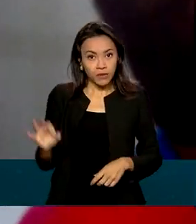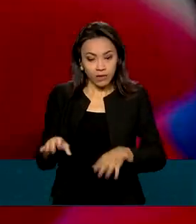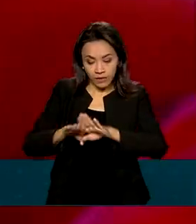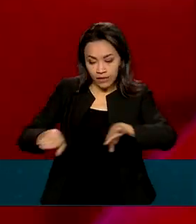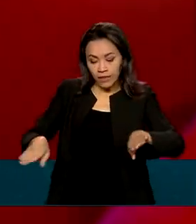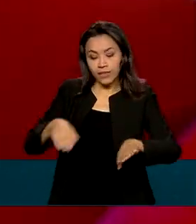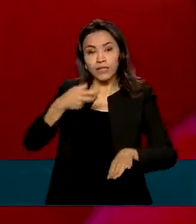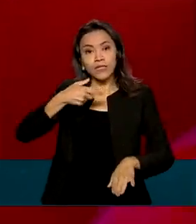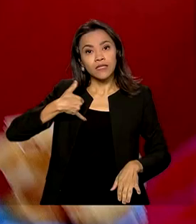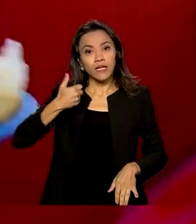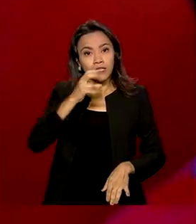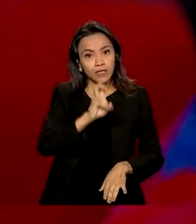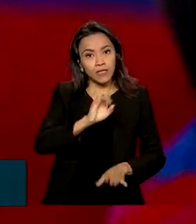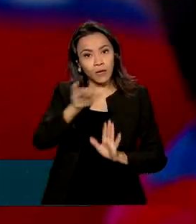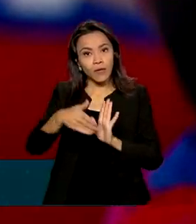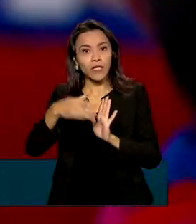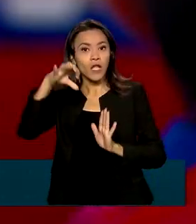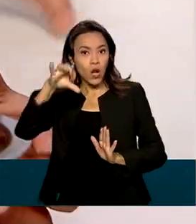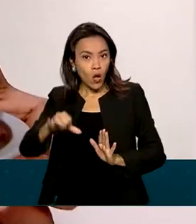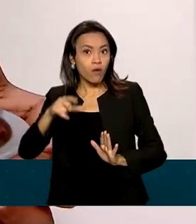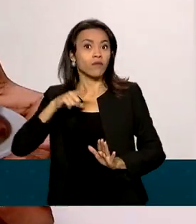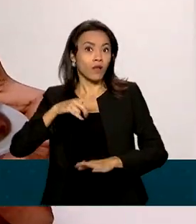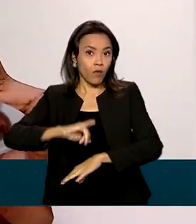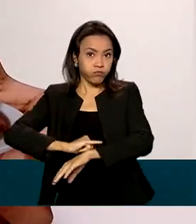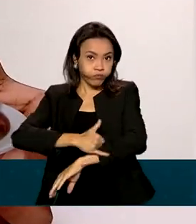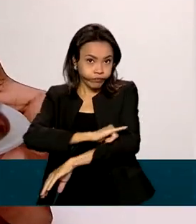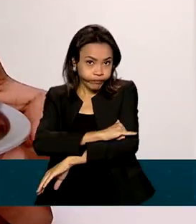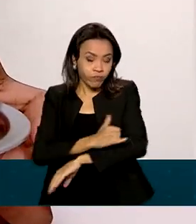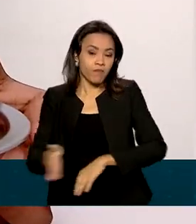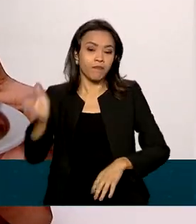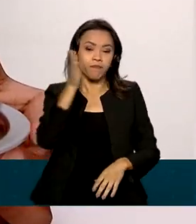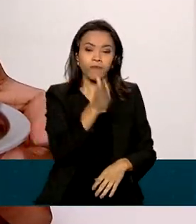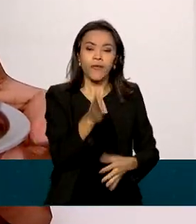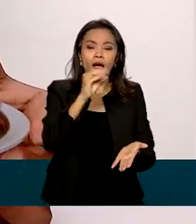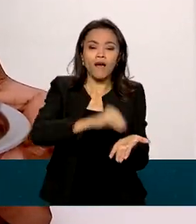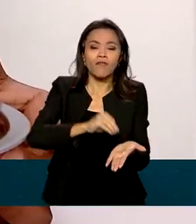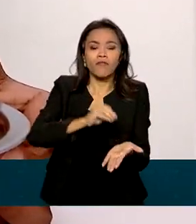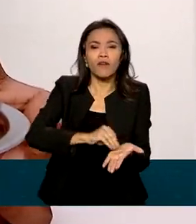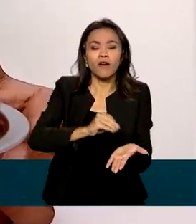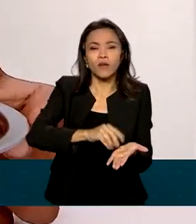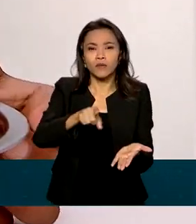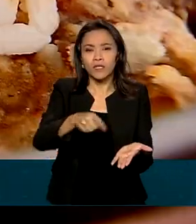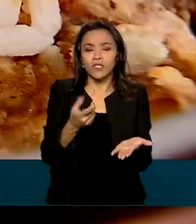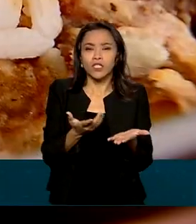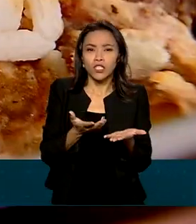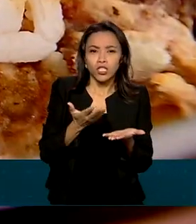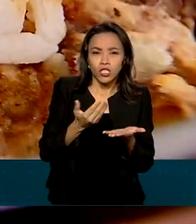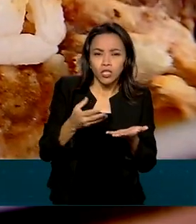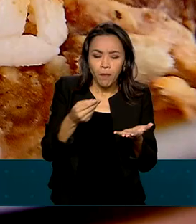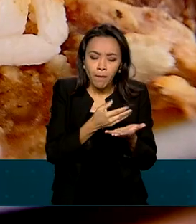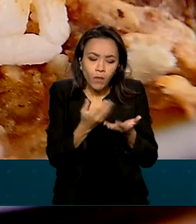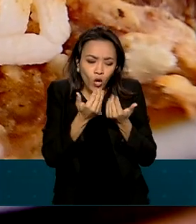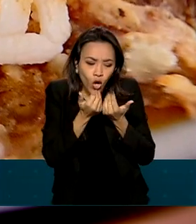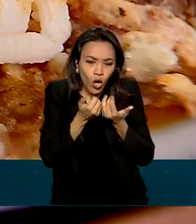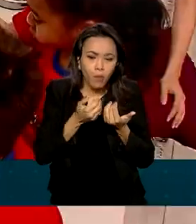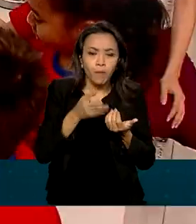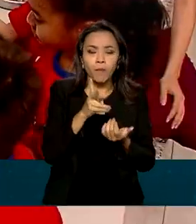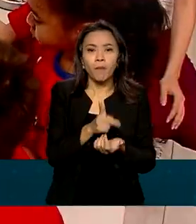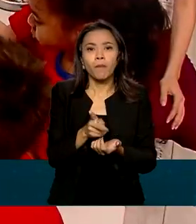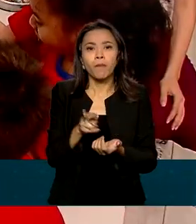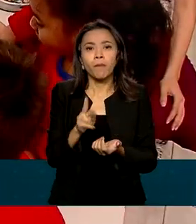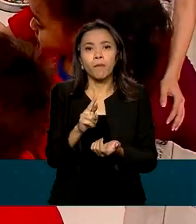5 e 9 anos têm obesidade. Por outro lado, a falta de calorias e nutrientes podem causar anemia,